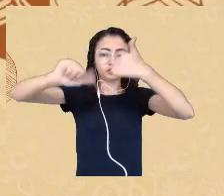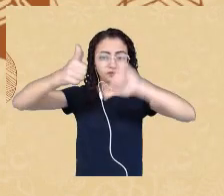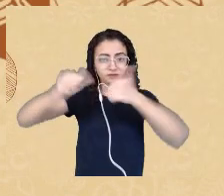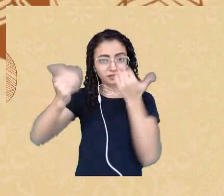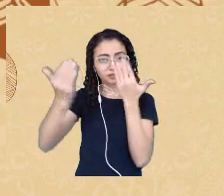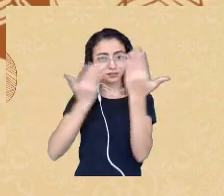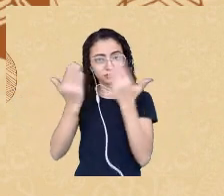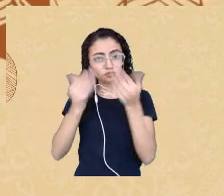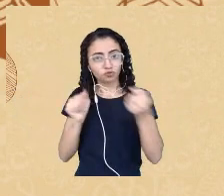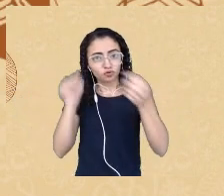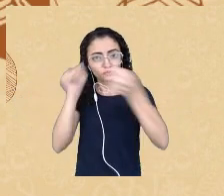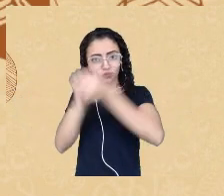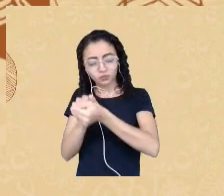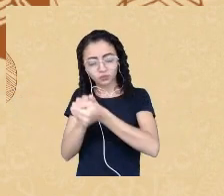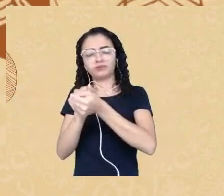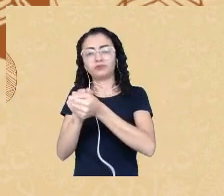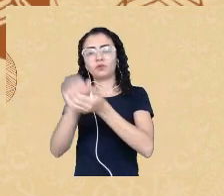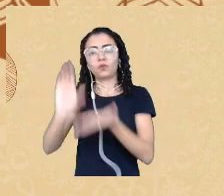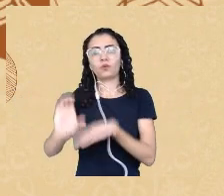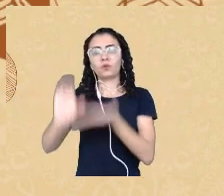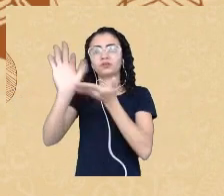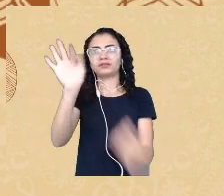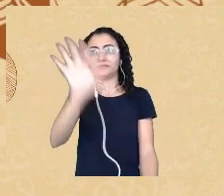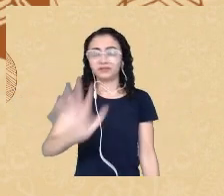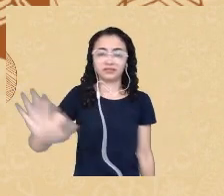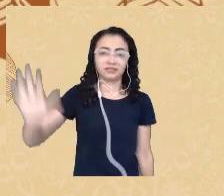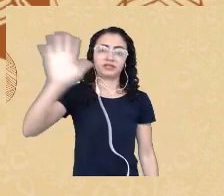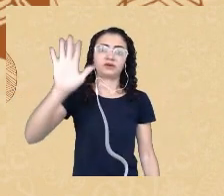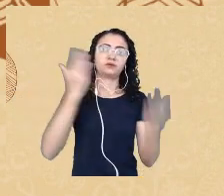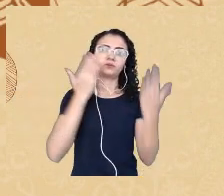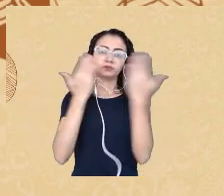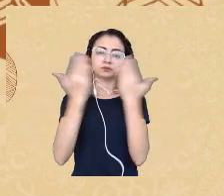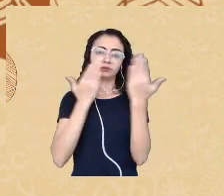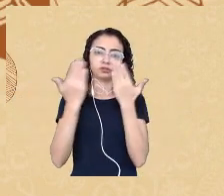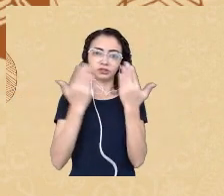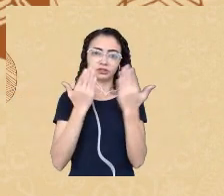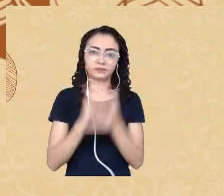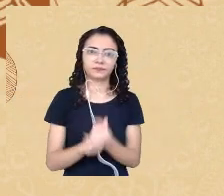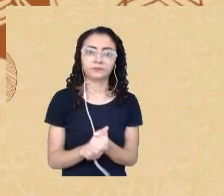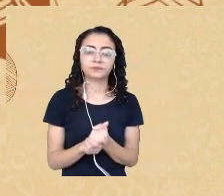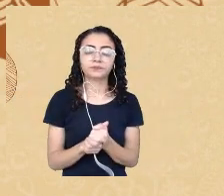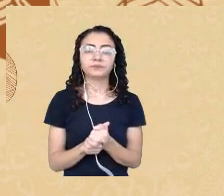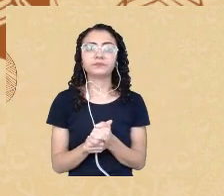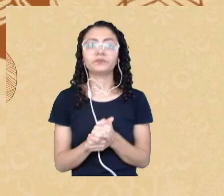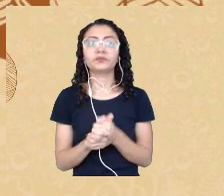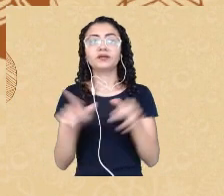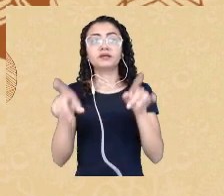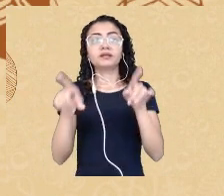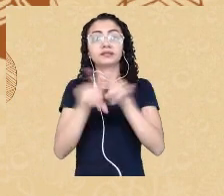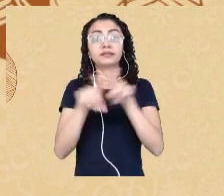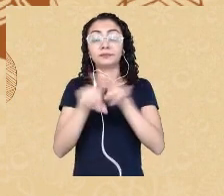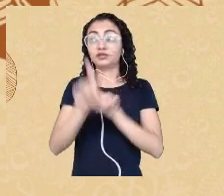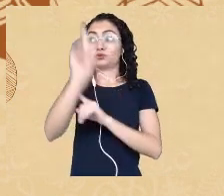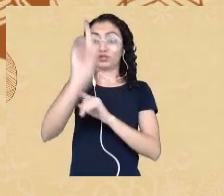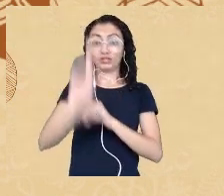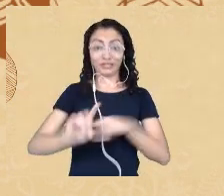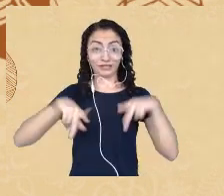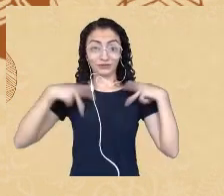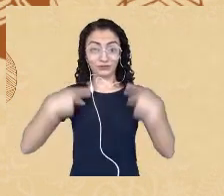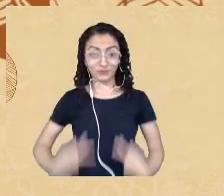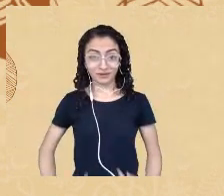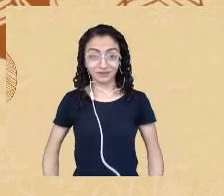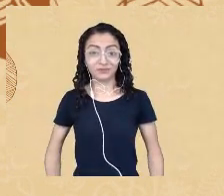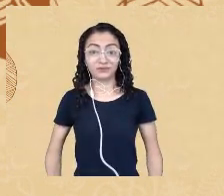conjunto de ações de alinhamento junto ao critério de reconhecimento e validação a partir dos direitos humanos terem sido encampadas durante